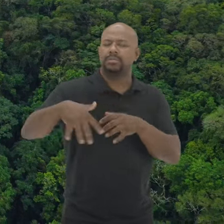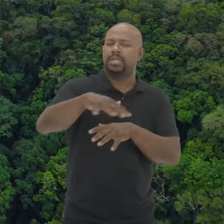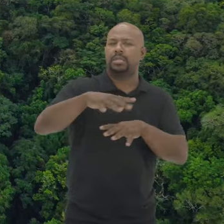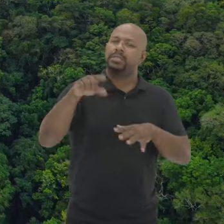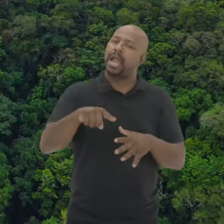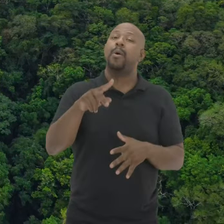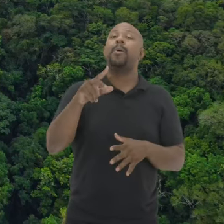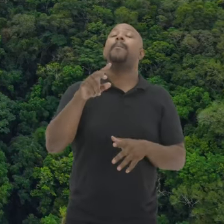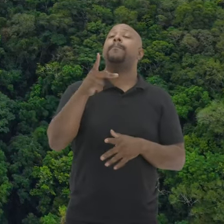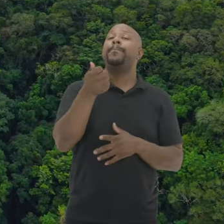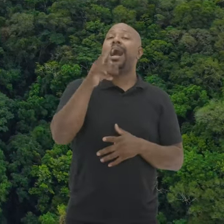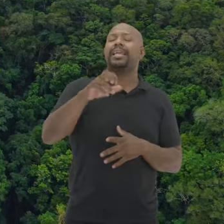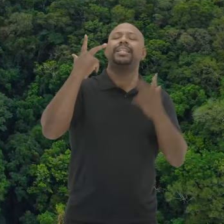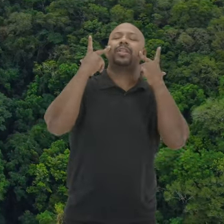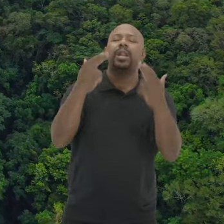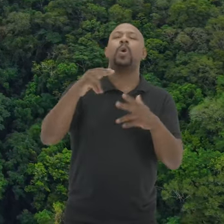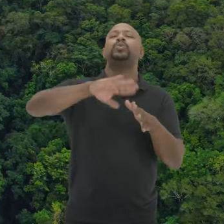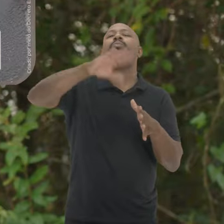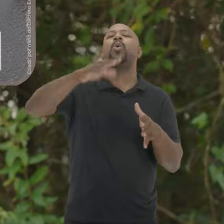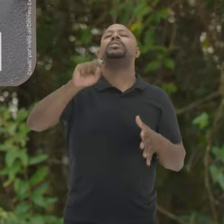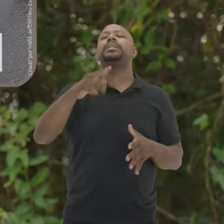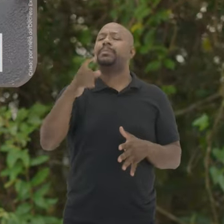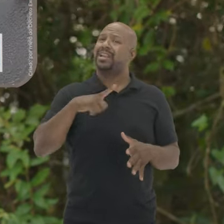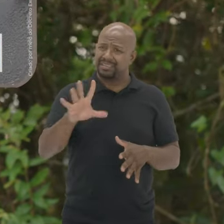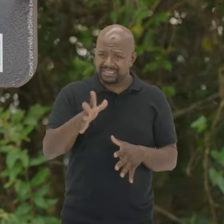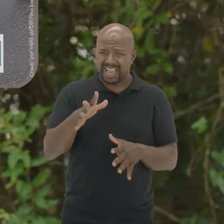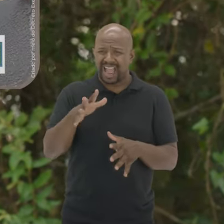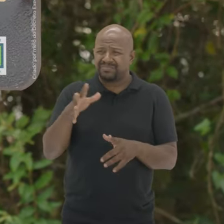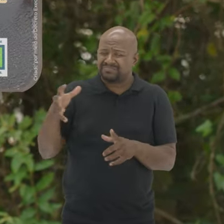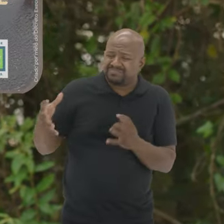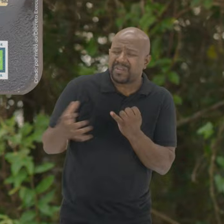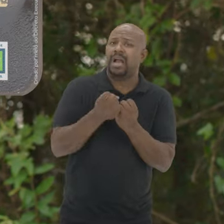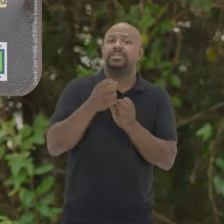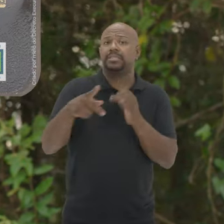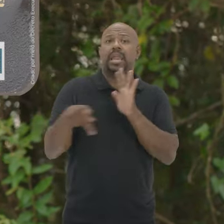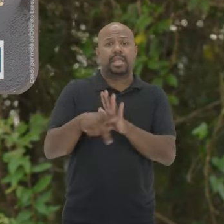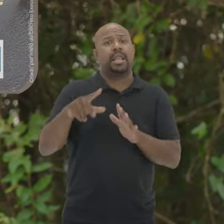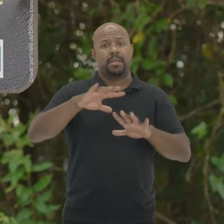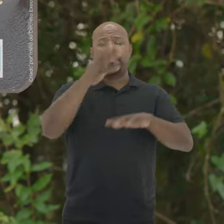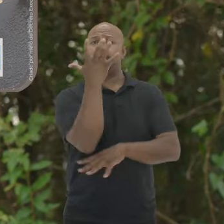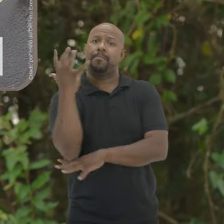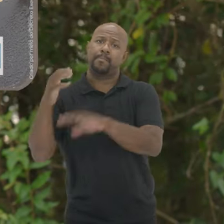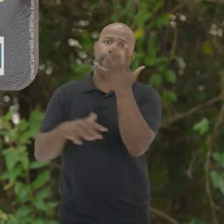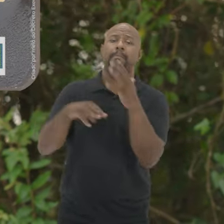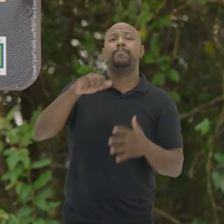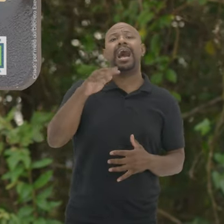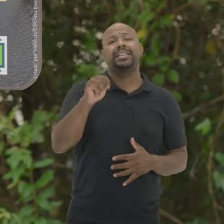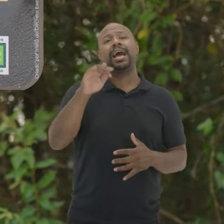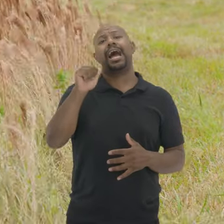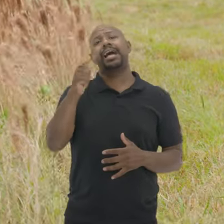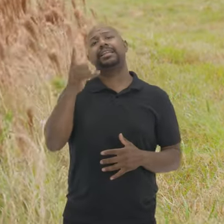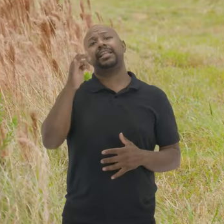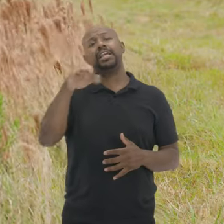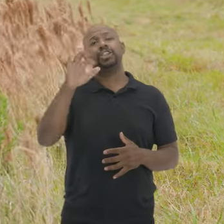cidade de Santa Maria É o Parque Natural Dos Morros De Santa Maria Uma unidade de conservação Que é reduto Da Mata Atlântica E